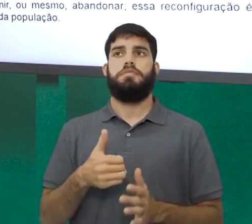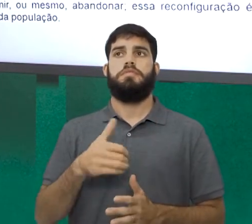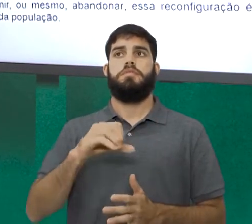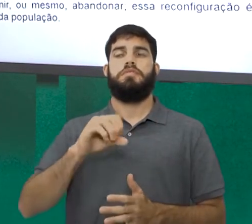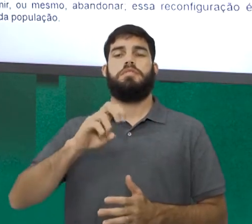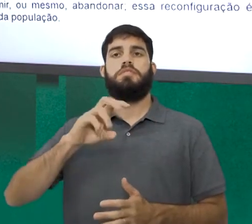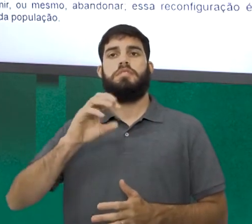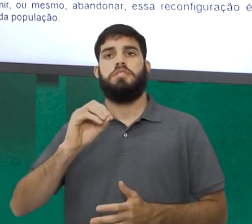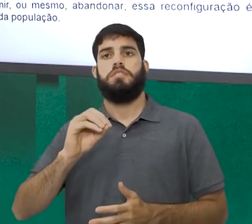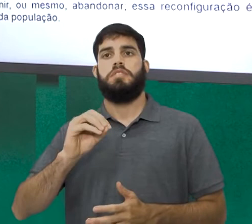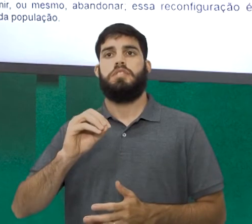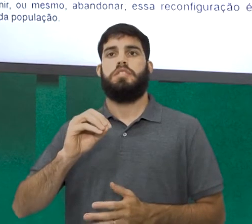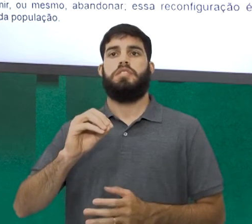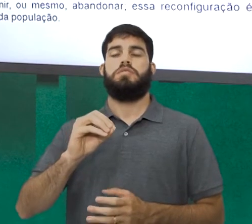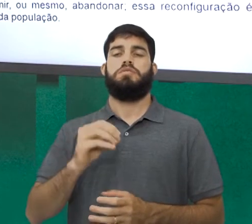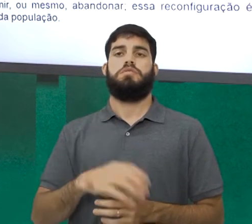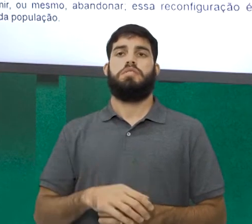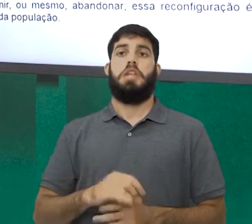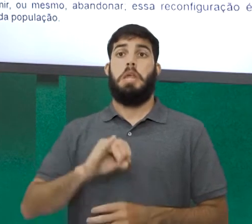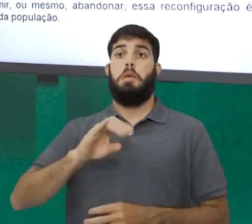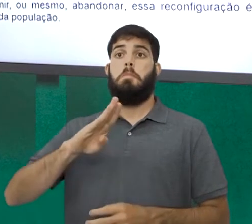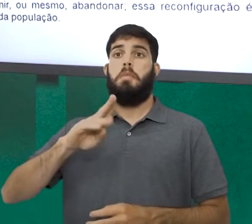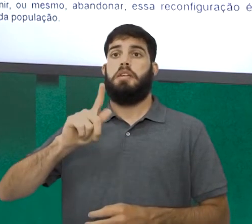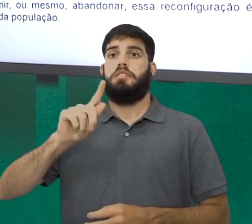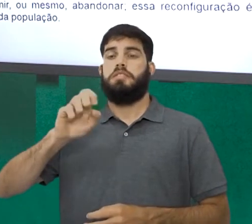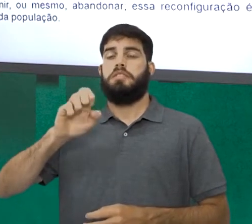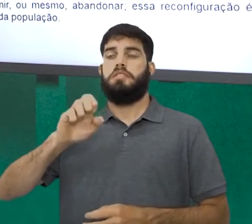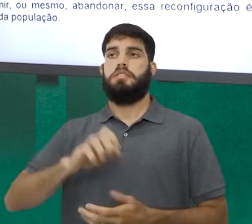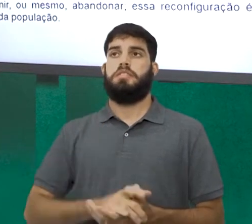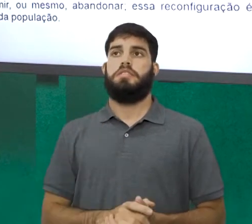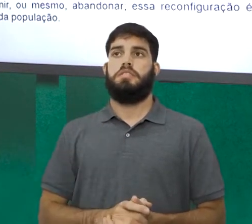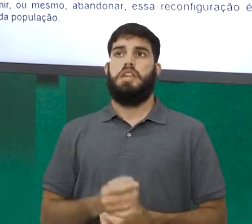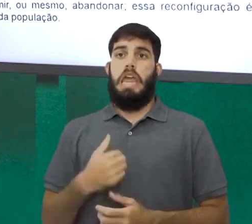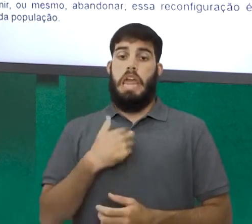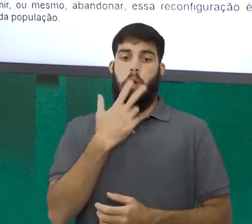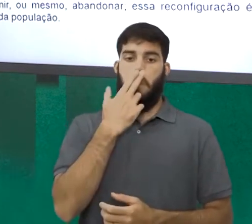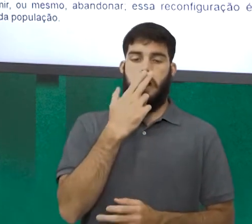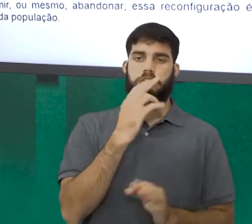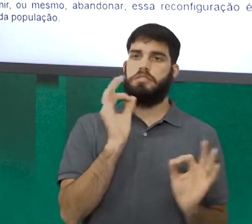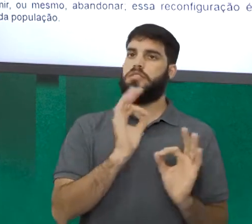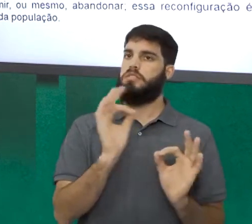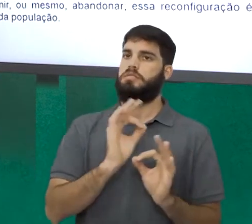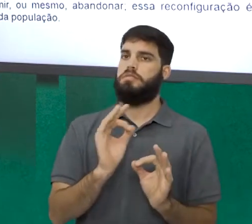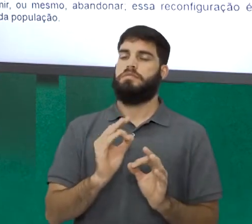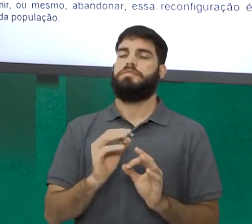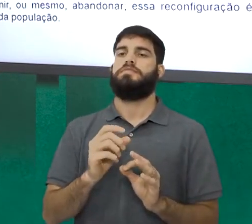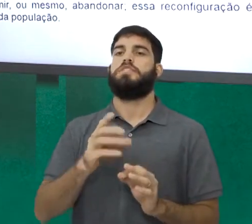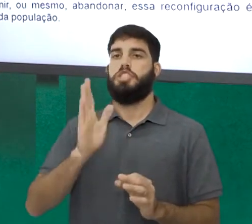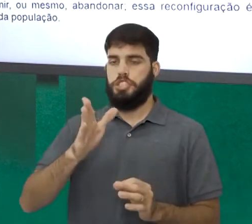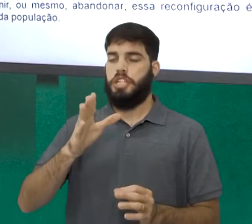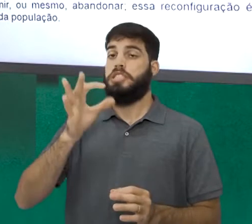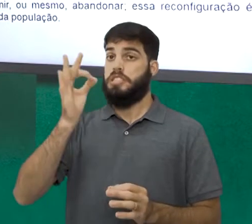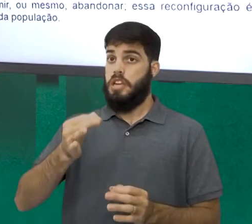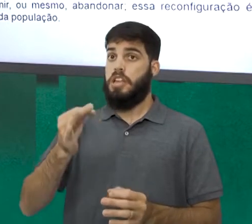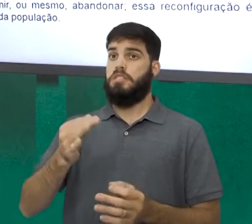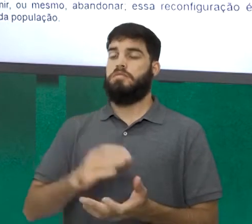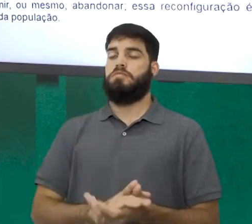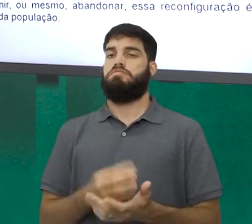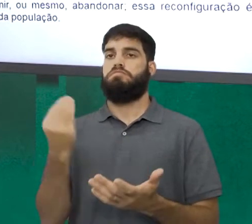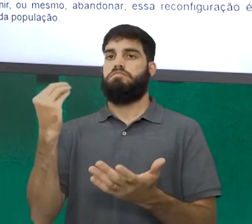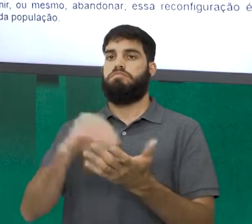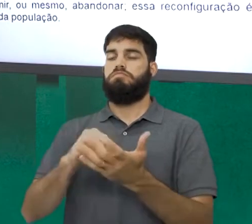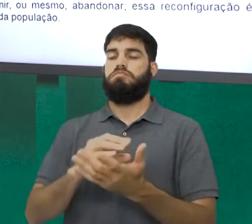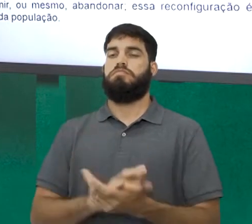informações do IBGE, dados oficiais, não vamos parar, eu acho, não, aqui é comprovado, se liga nisso. A